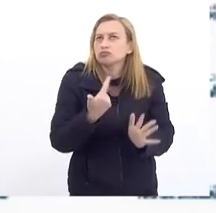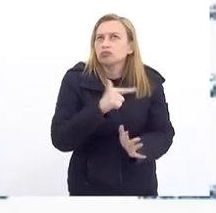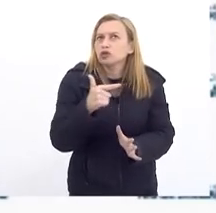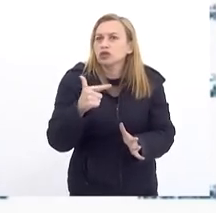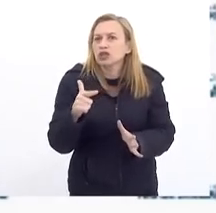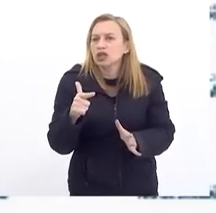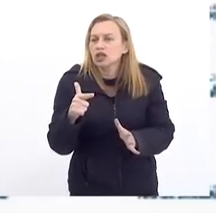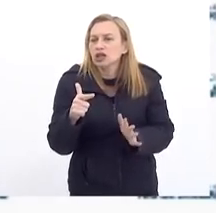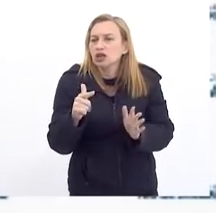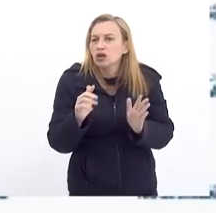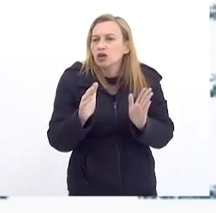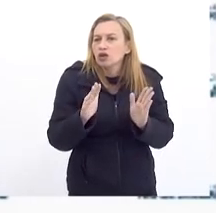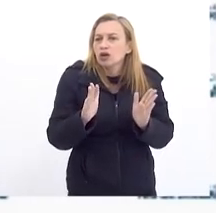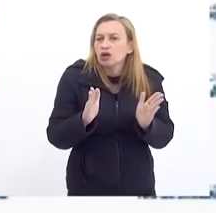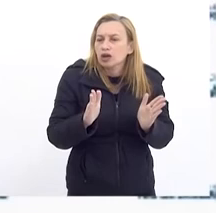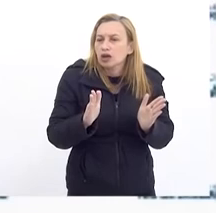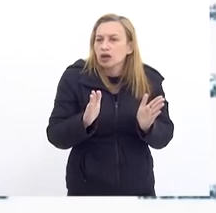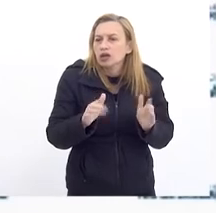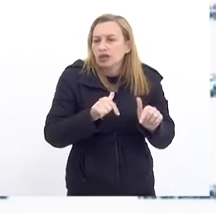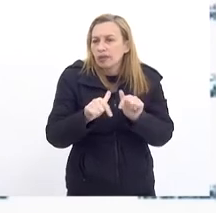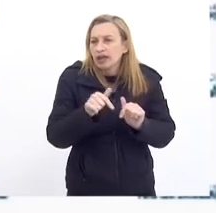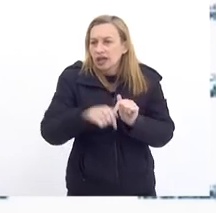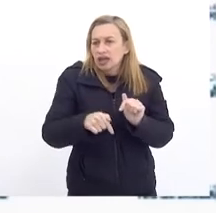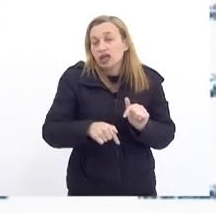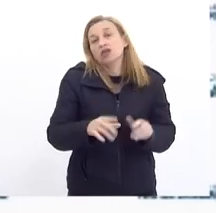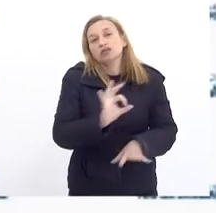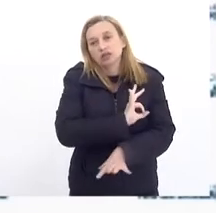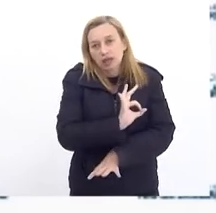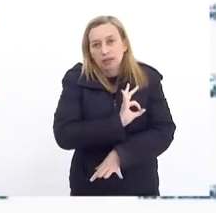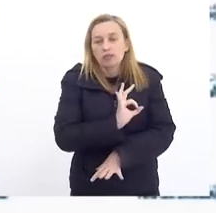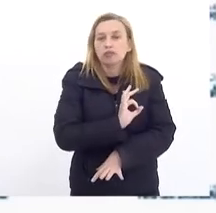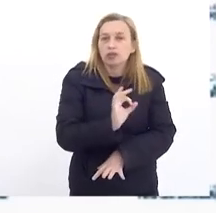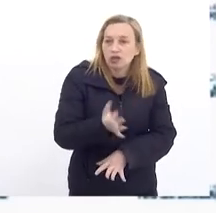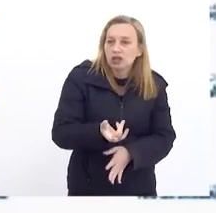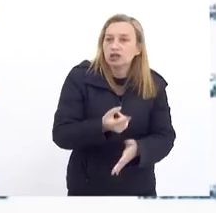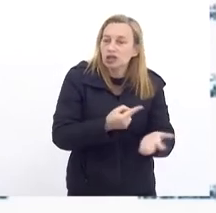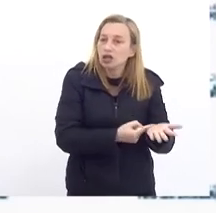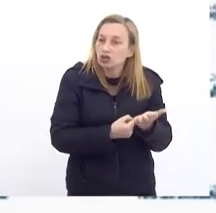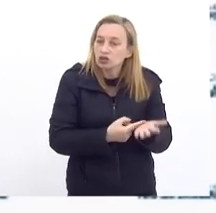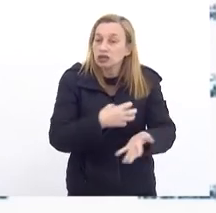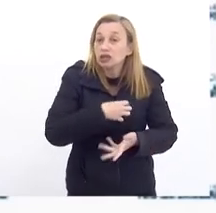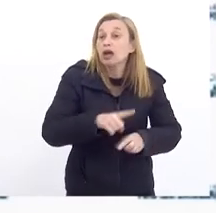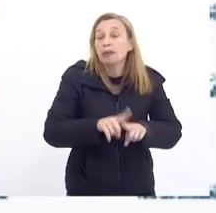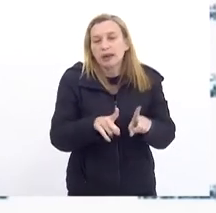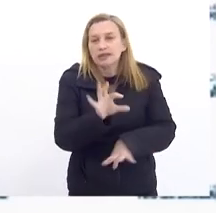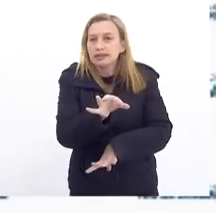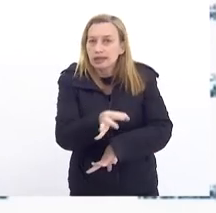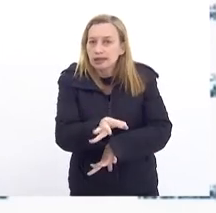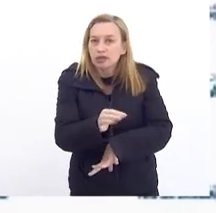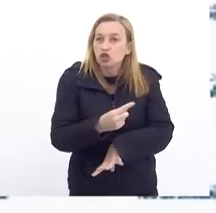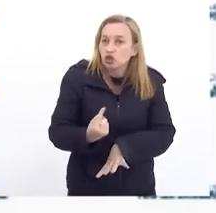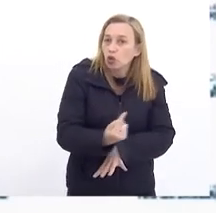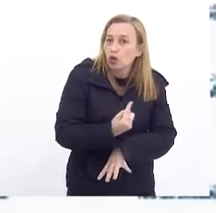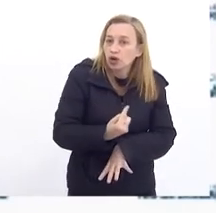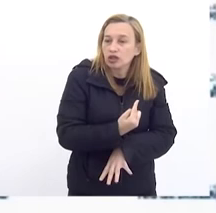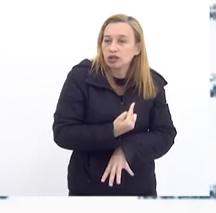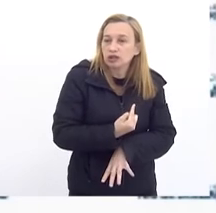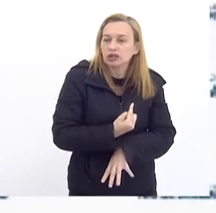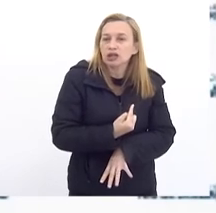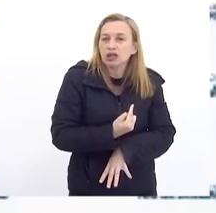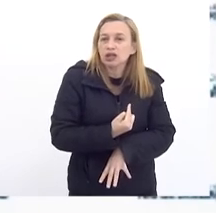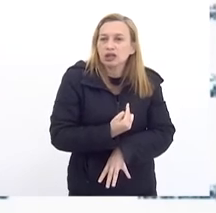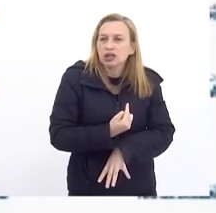Hoje notícia Disso aqui Porque quando tem A polícia Tem agido Nesse sentido Mas obviamente Que nós Temos